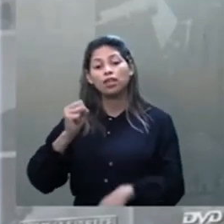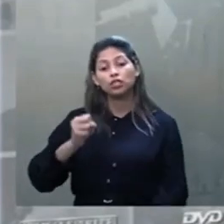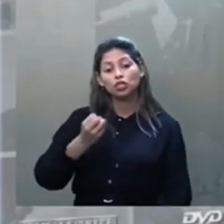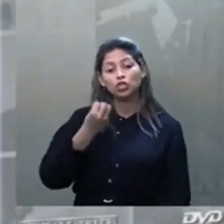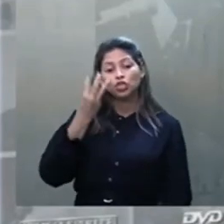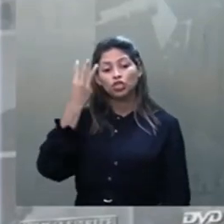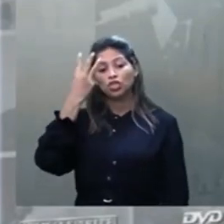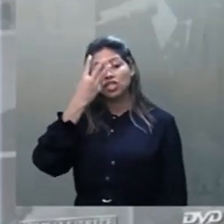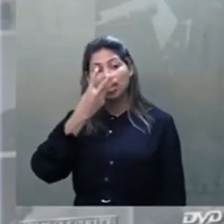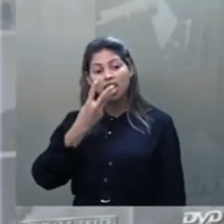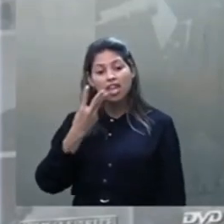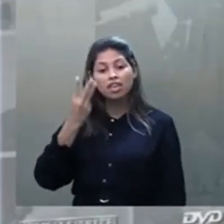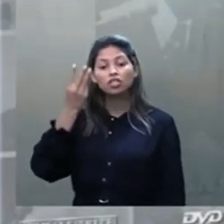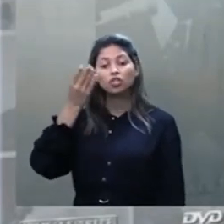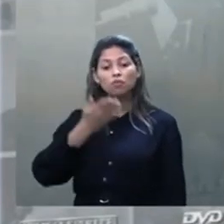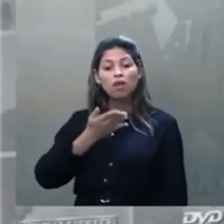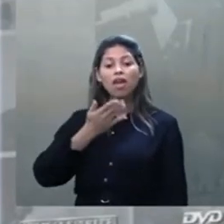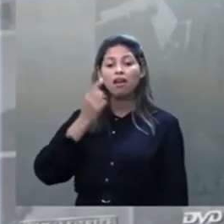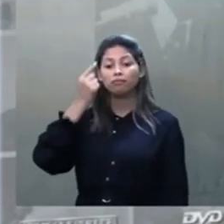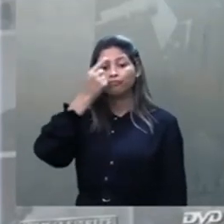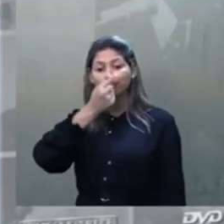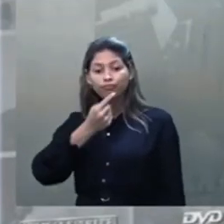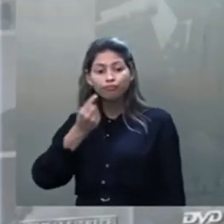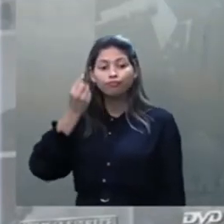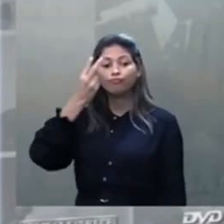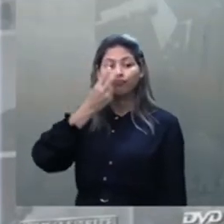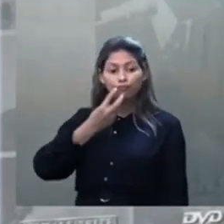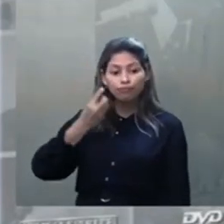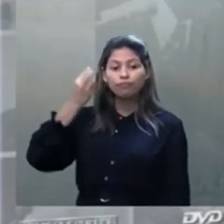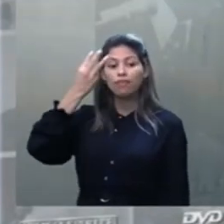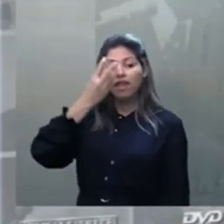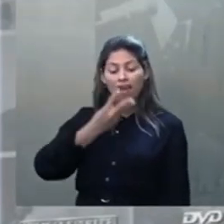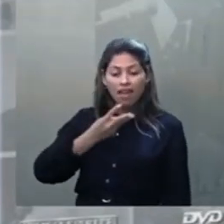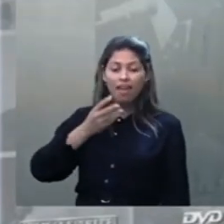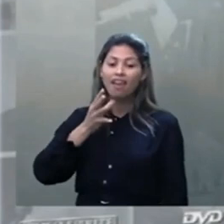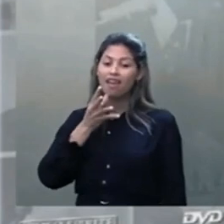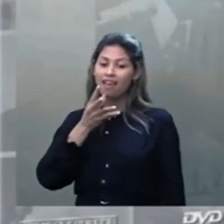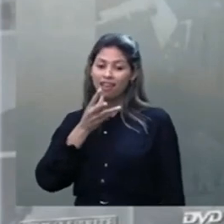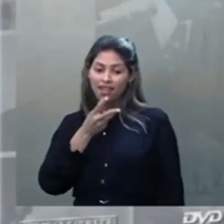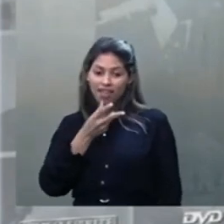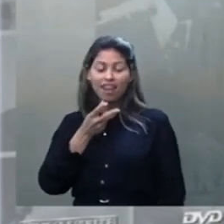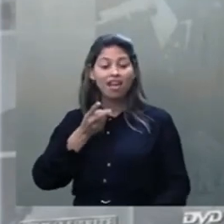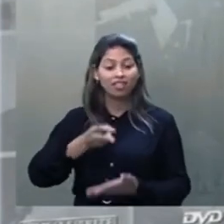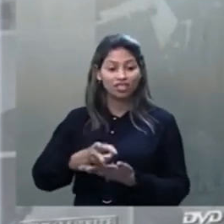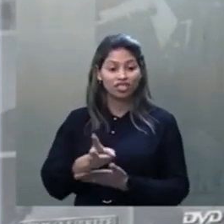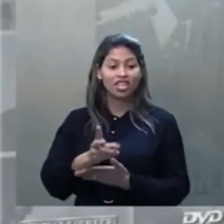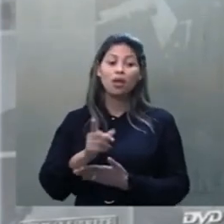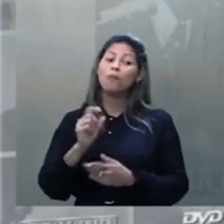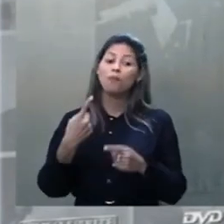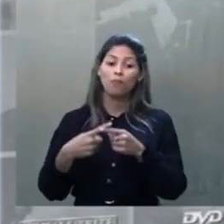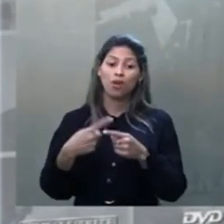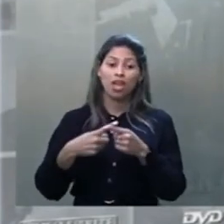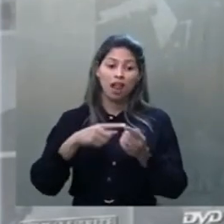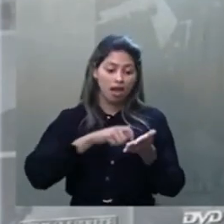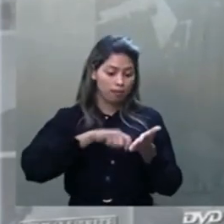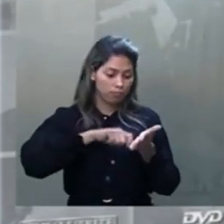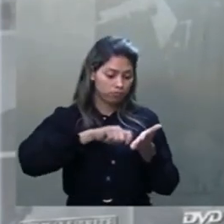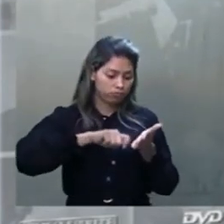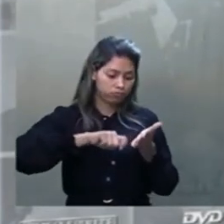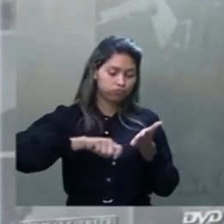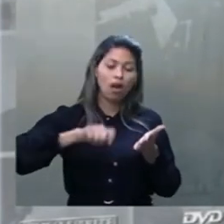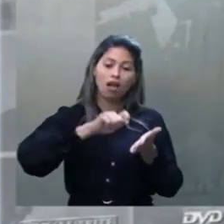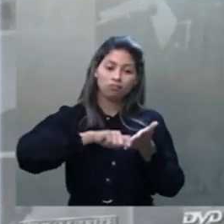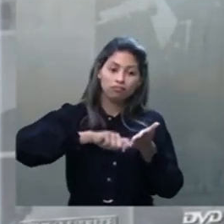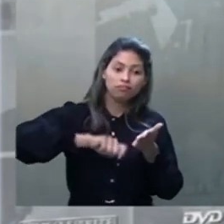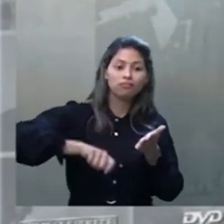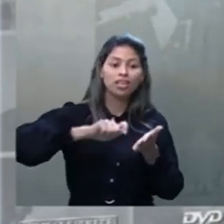em média, ambos encerrando com poemas psicografados na hora, com folhas que os